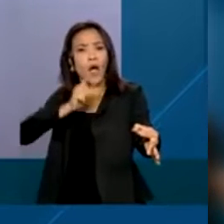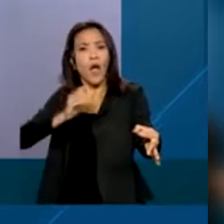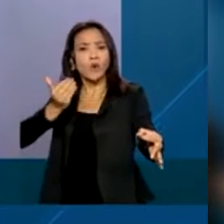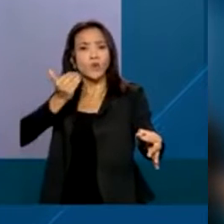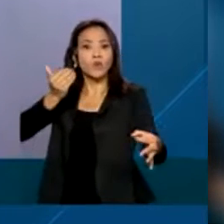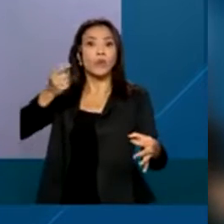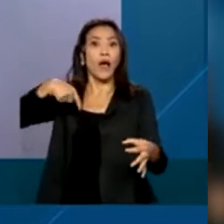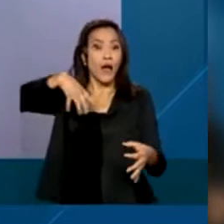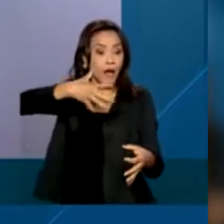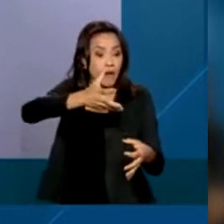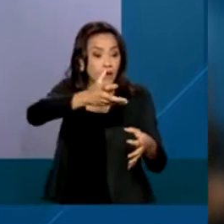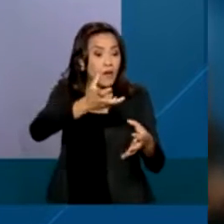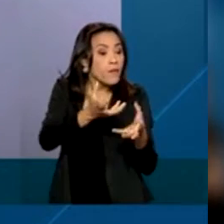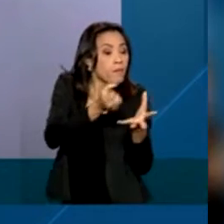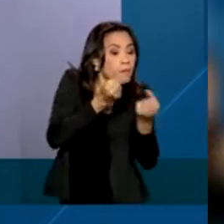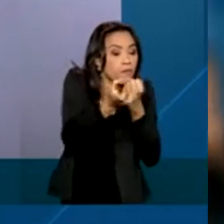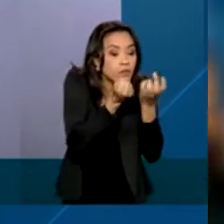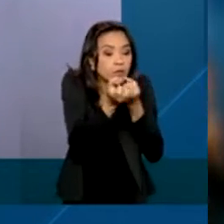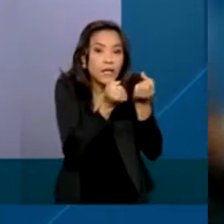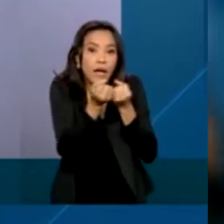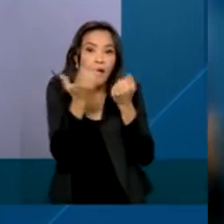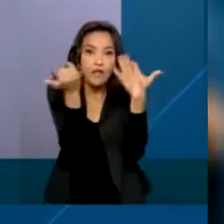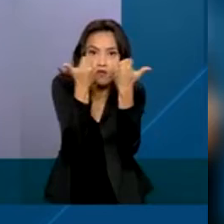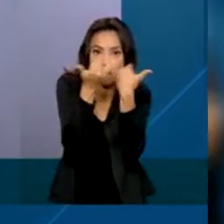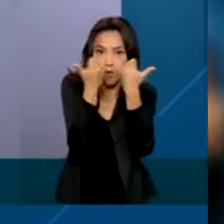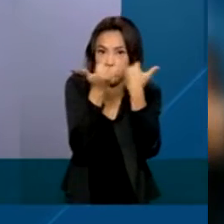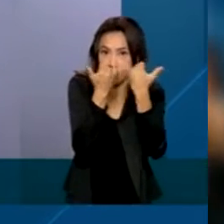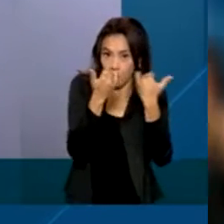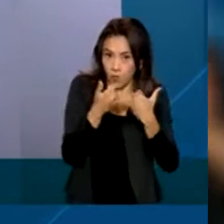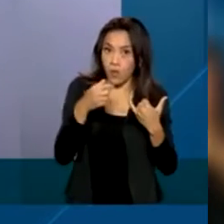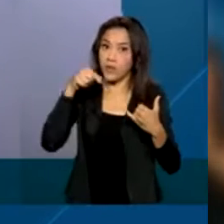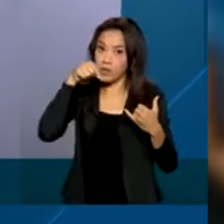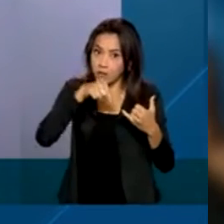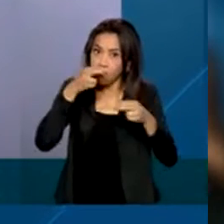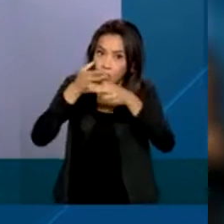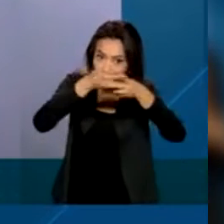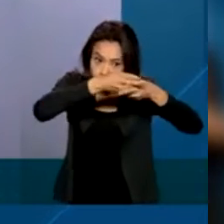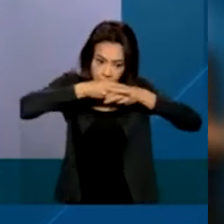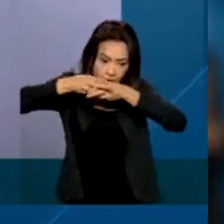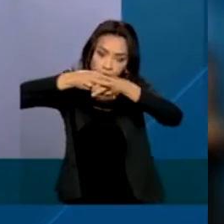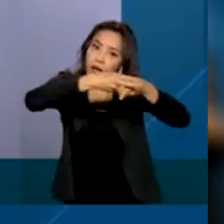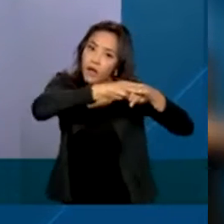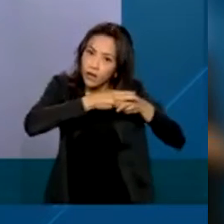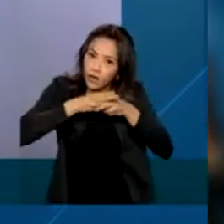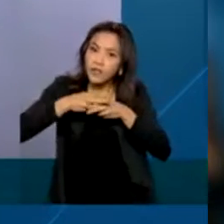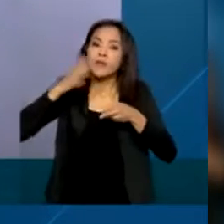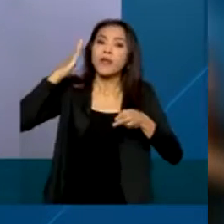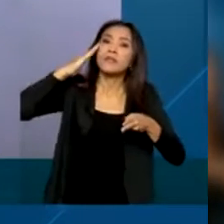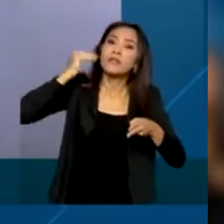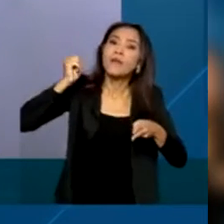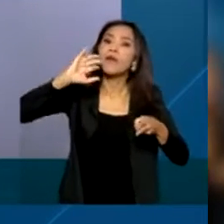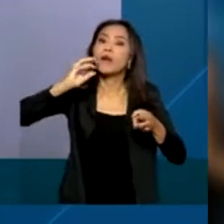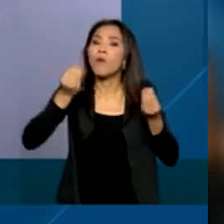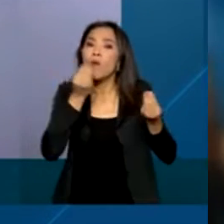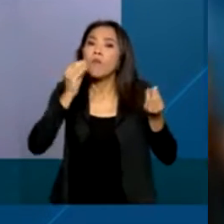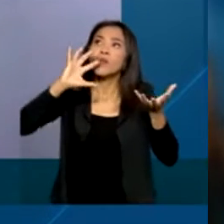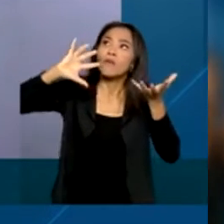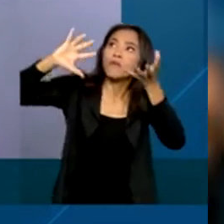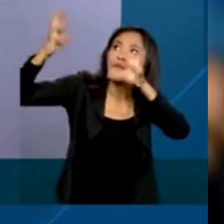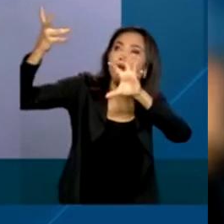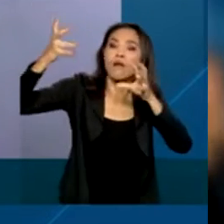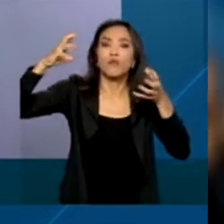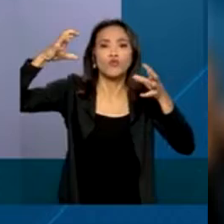coletar dados que podem te auxiliar tanto com questões climáticas, meteorológicas,